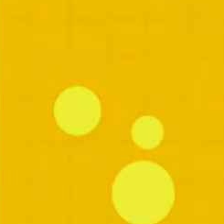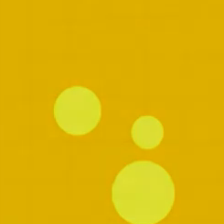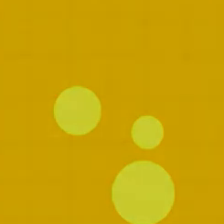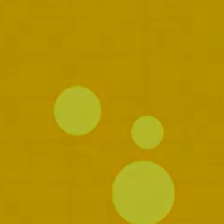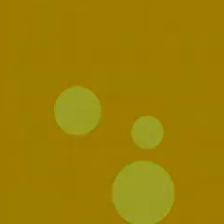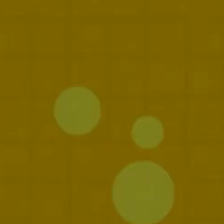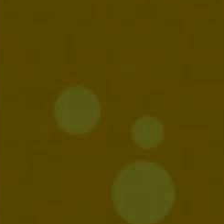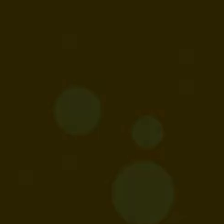tchau Obrigado.